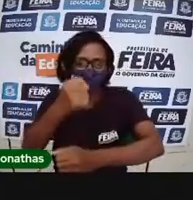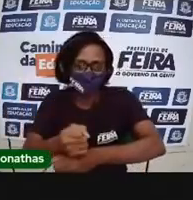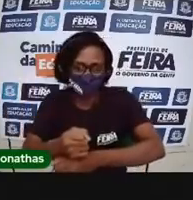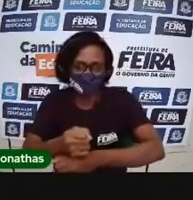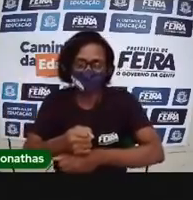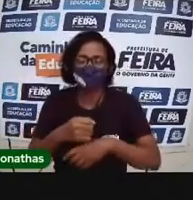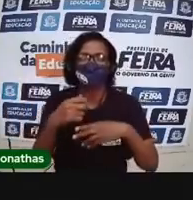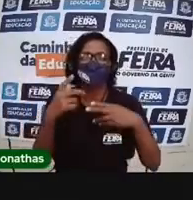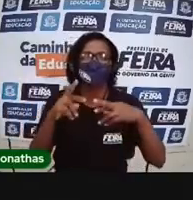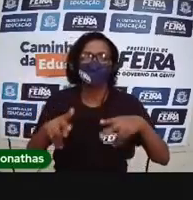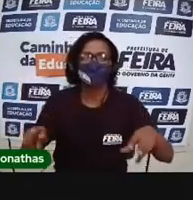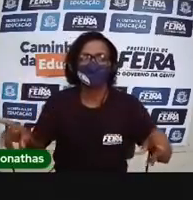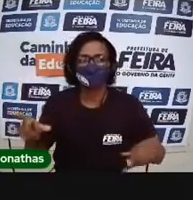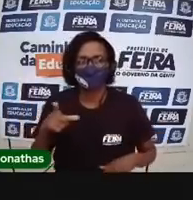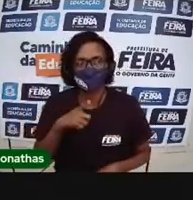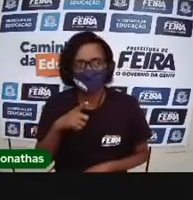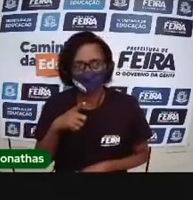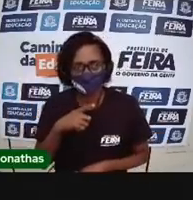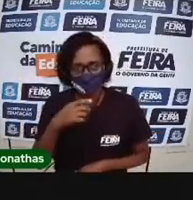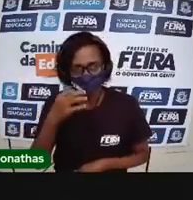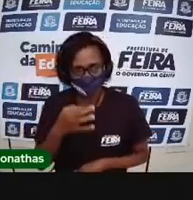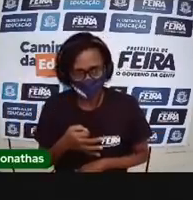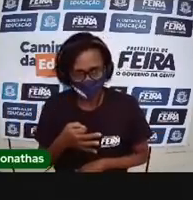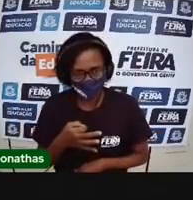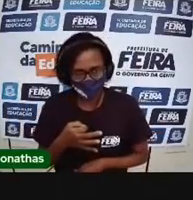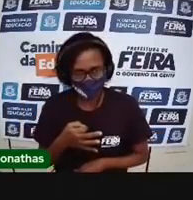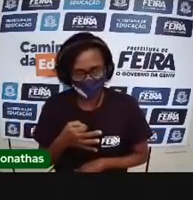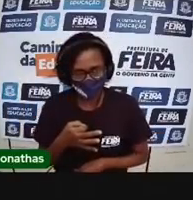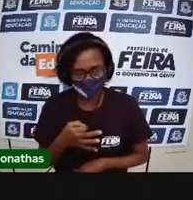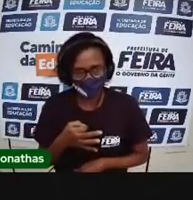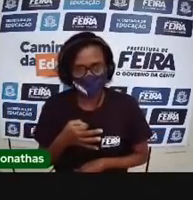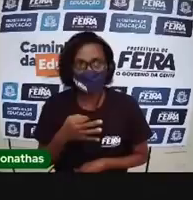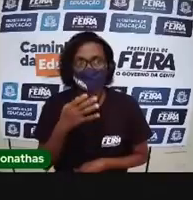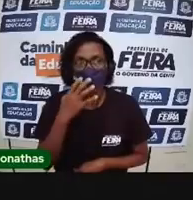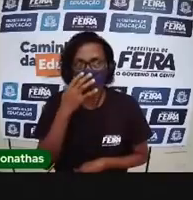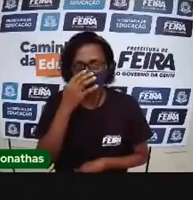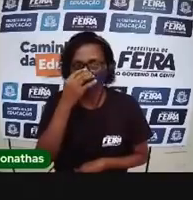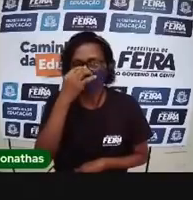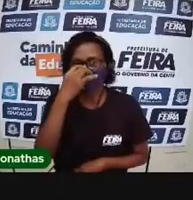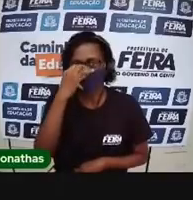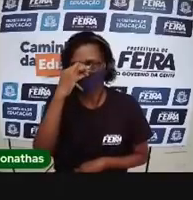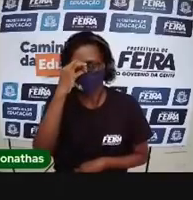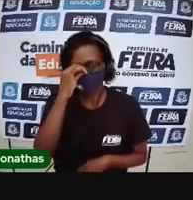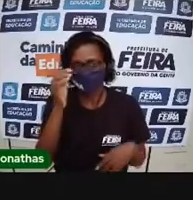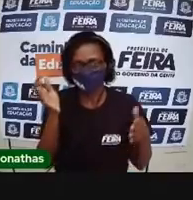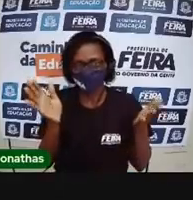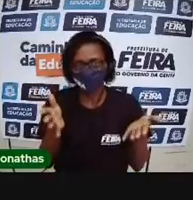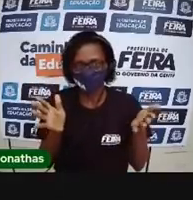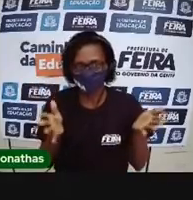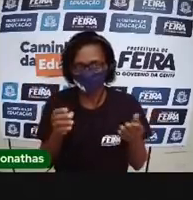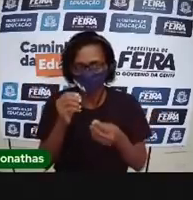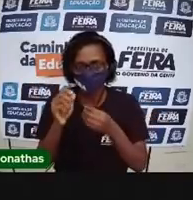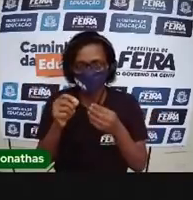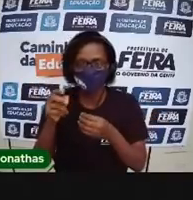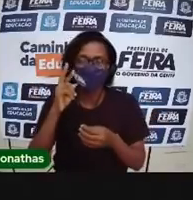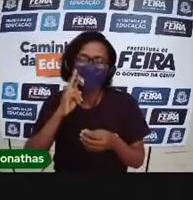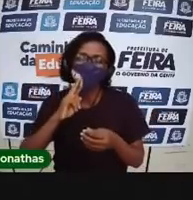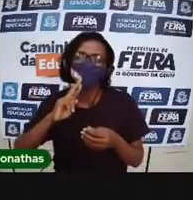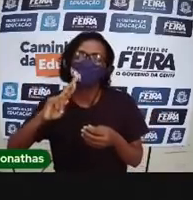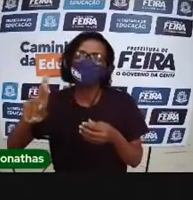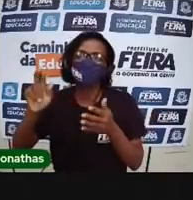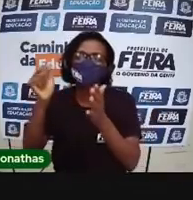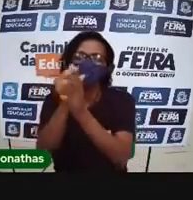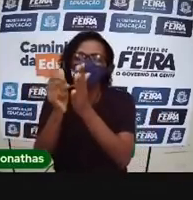entre outros. Certo? Prestou bastante atenção? Agora você vai responder a sua